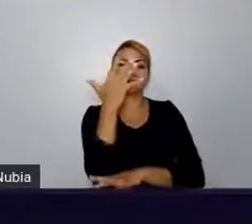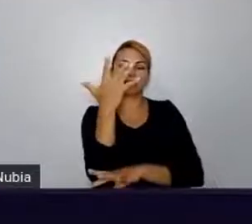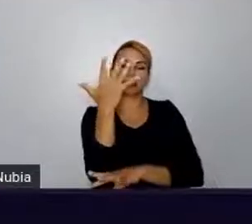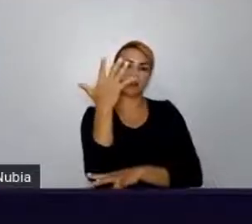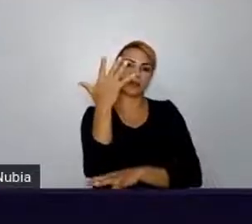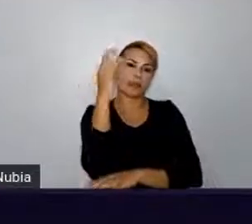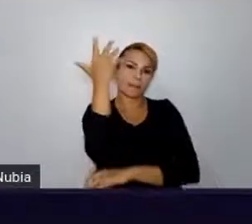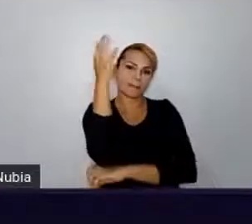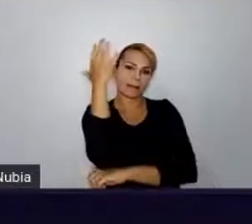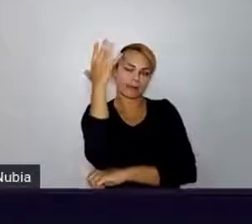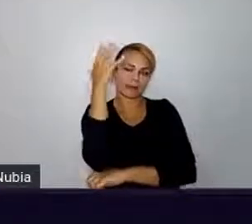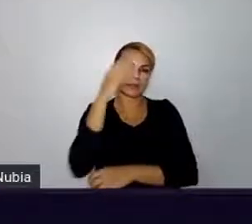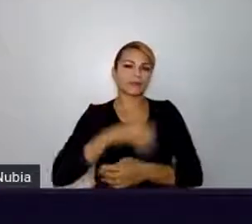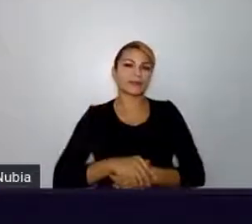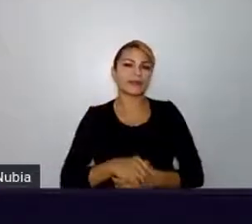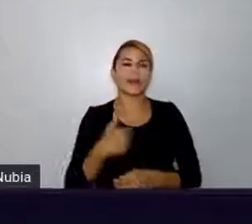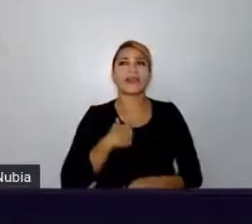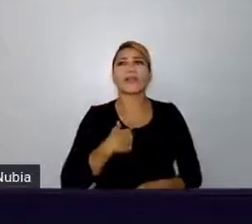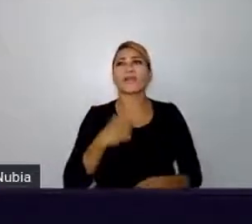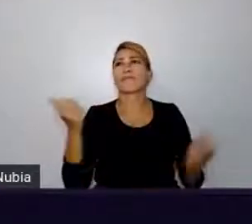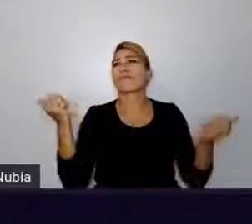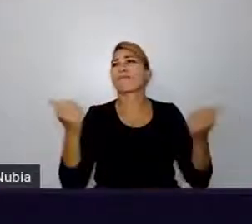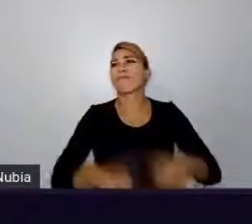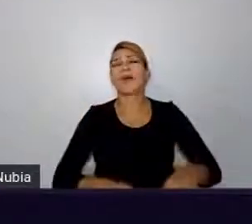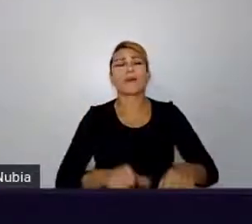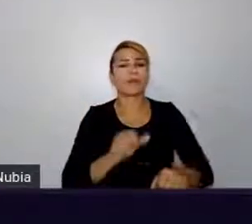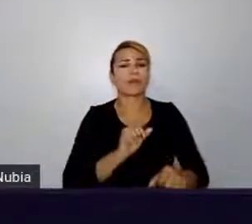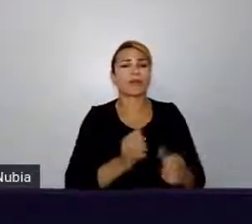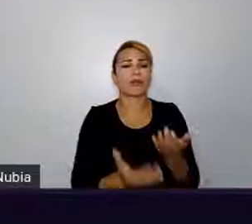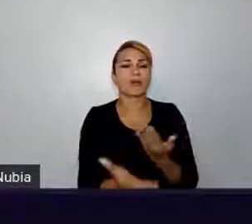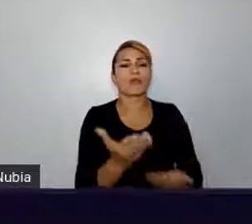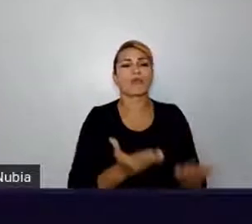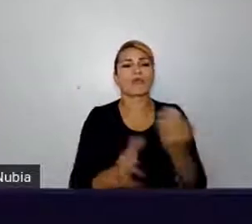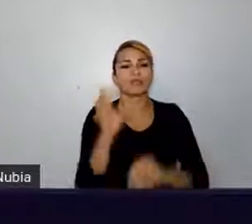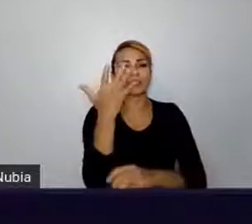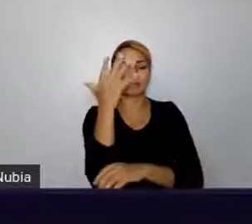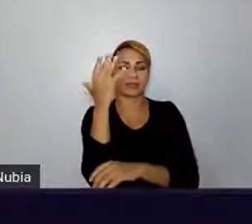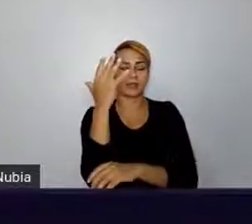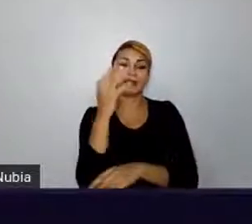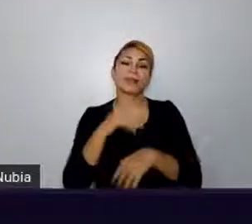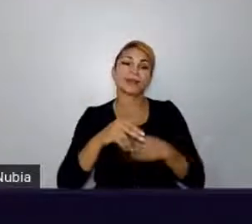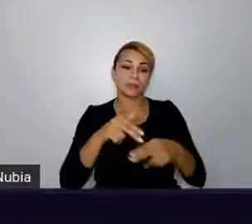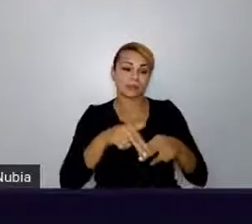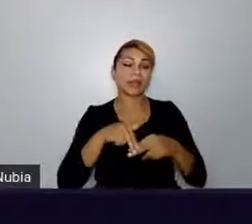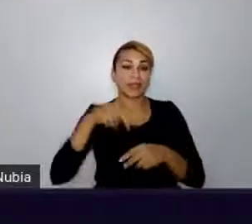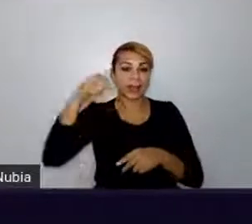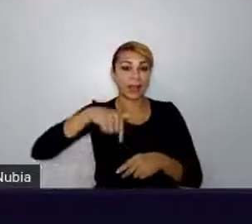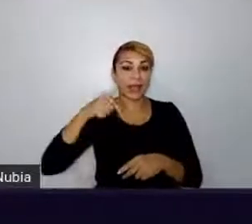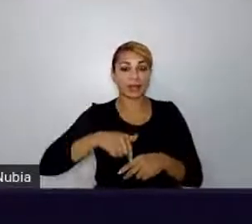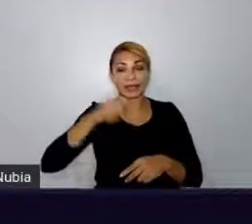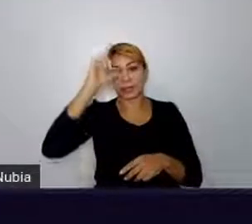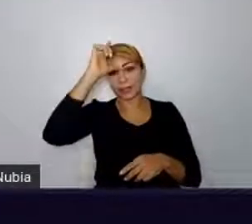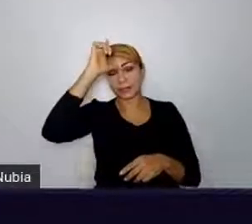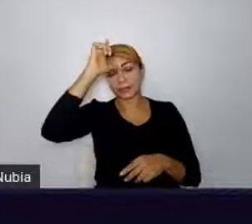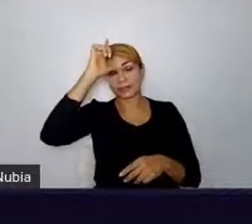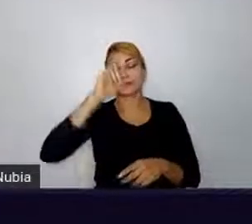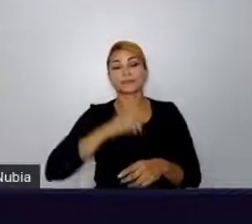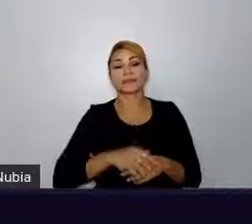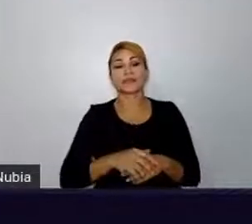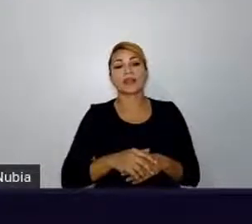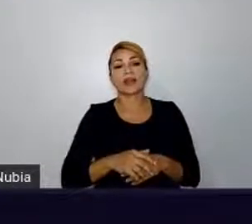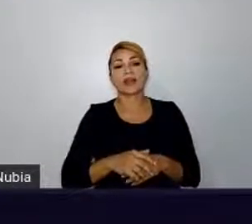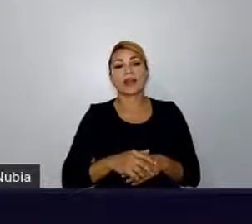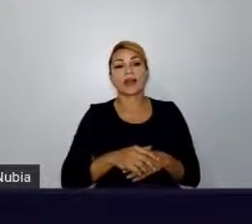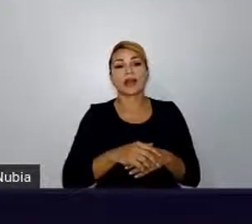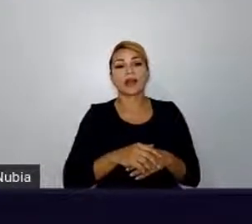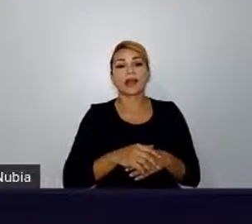mudei para cá, para a Alemanha, isso se intensificou terrivelmente. Porque aqui as estações do ano são bem definidas. E quando chegou outono, por exemplo, as minhas